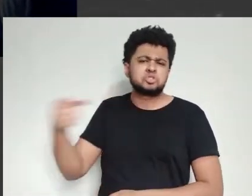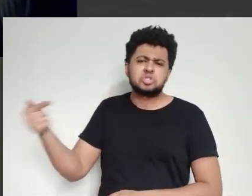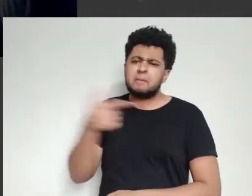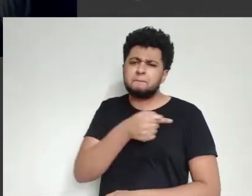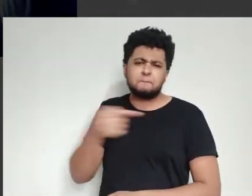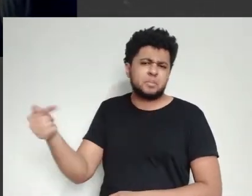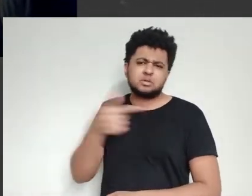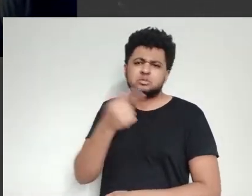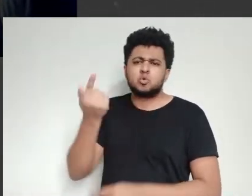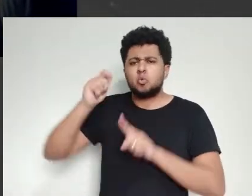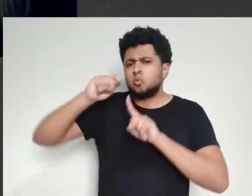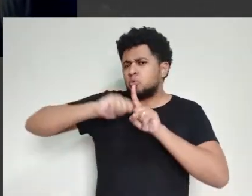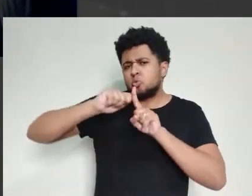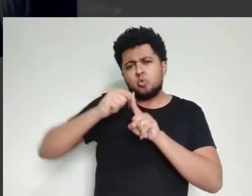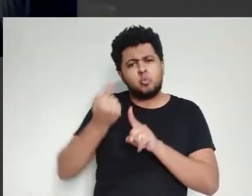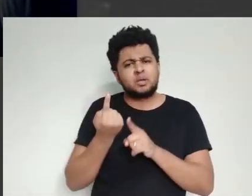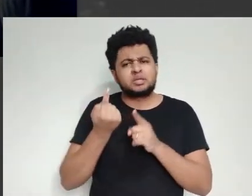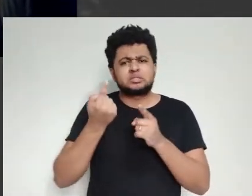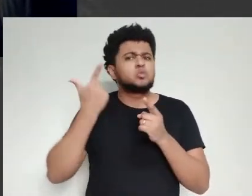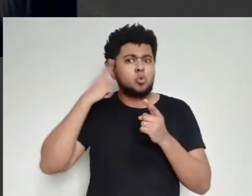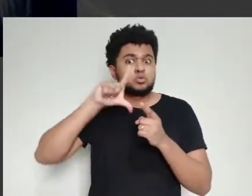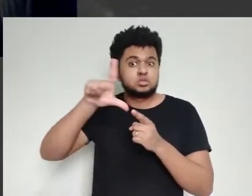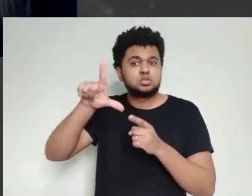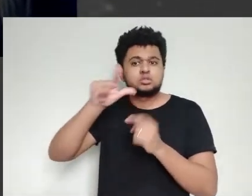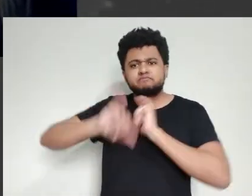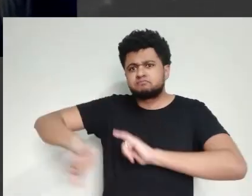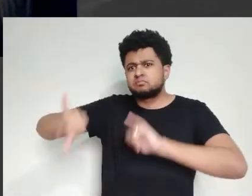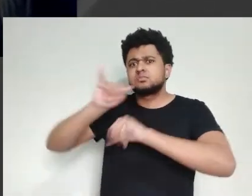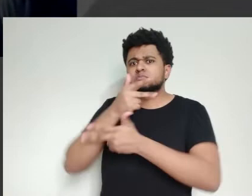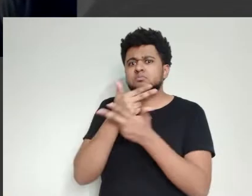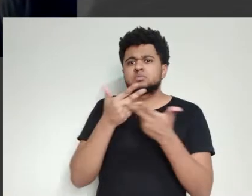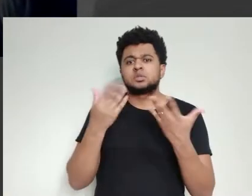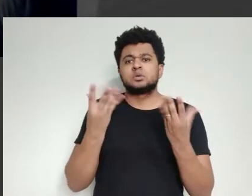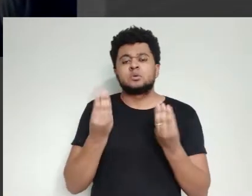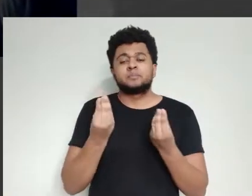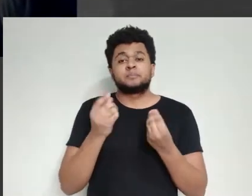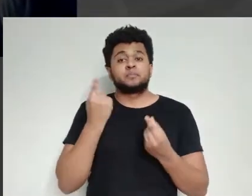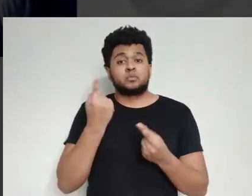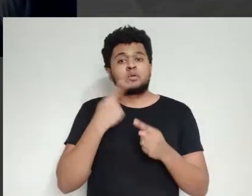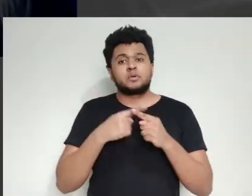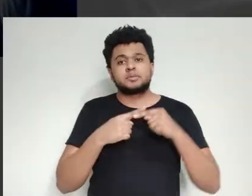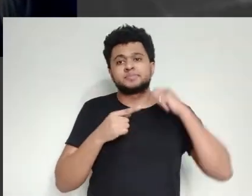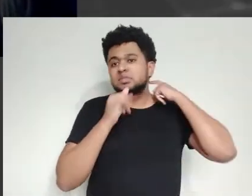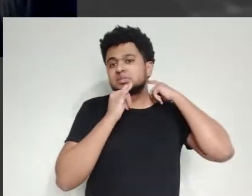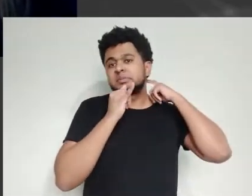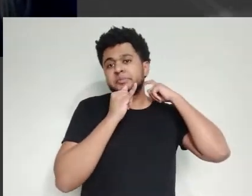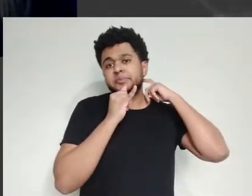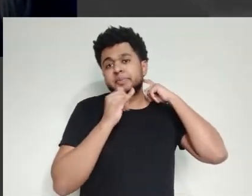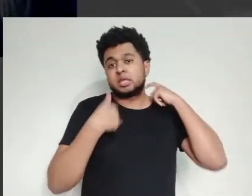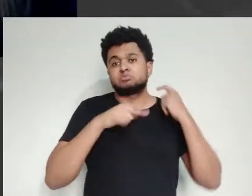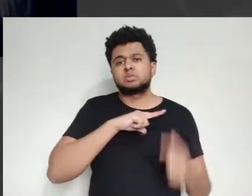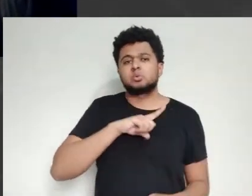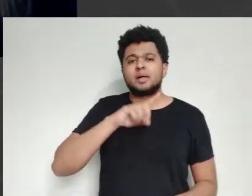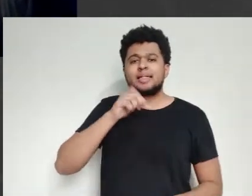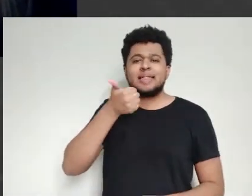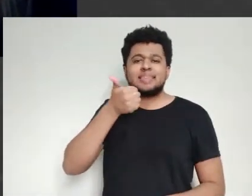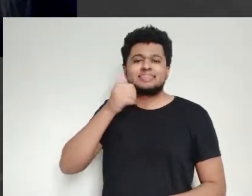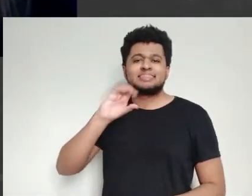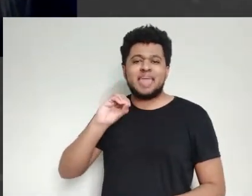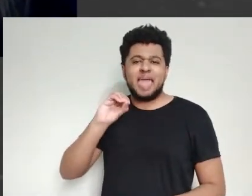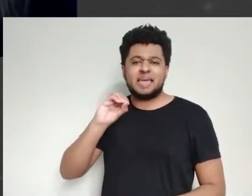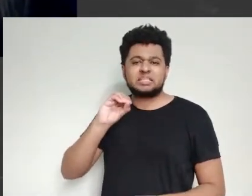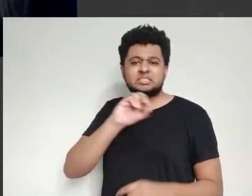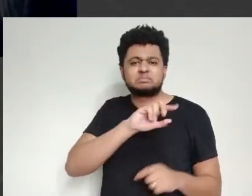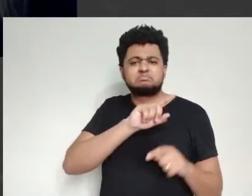se a gente tem tecnologia para reduzir o número de animais, tem que ser usado. Então, os testes in vitro ajudam bastante. Então,